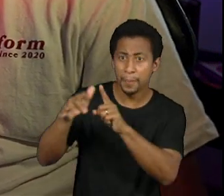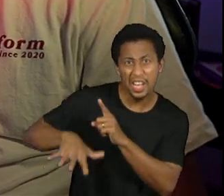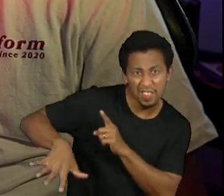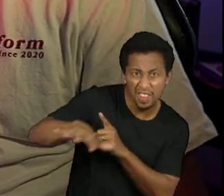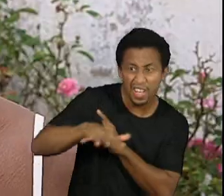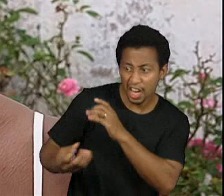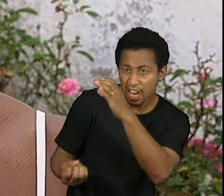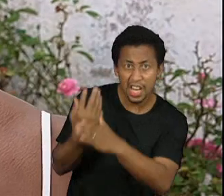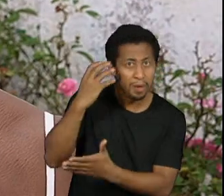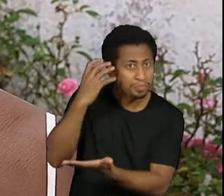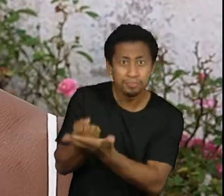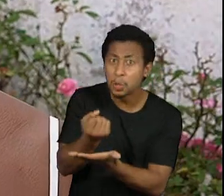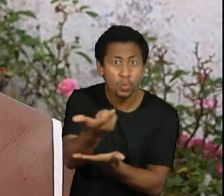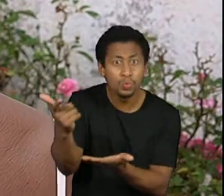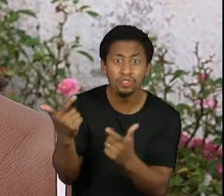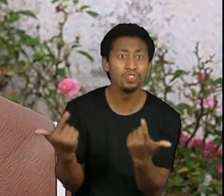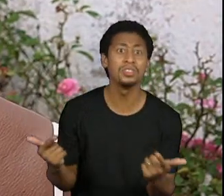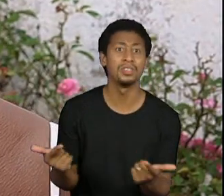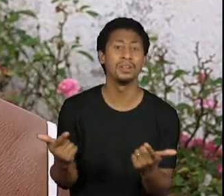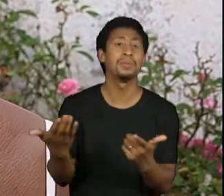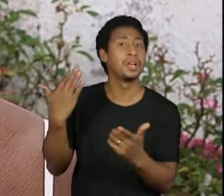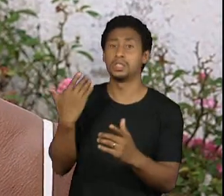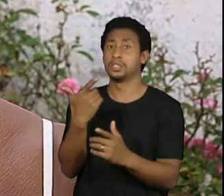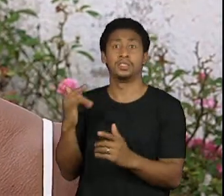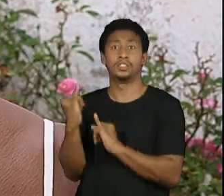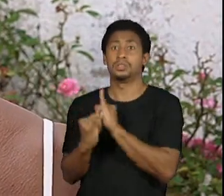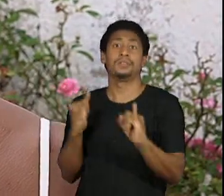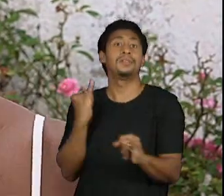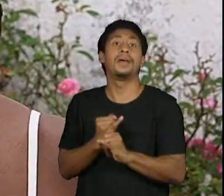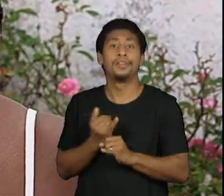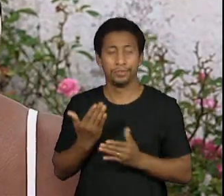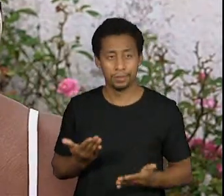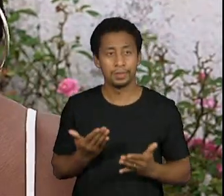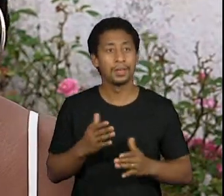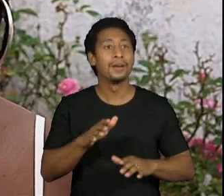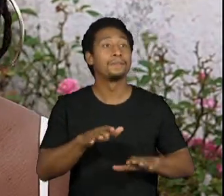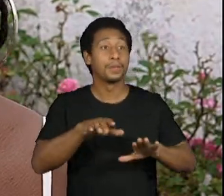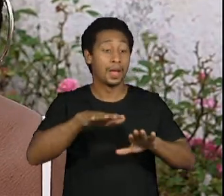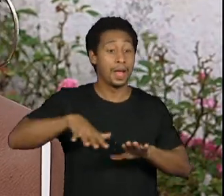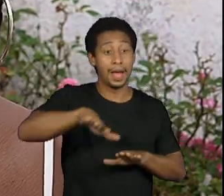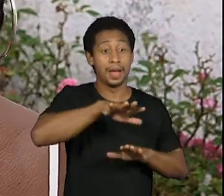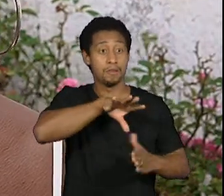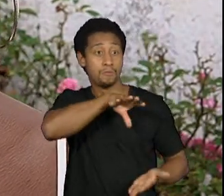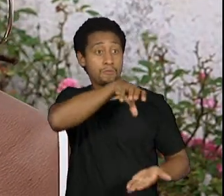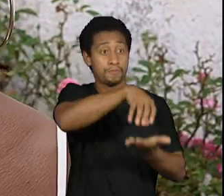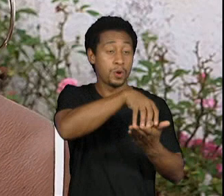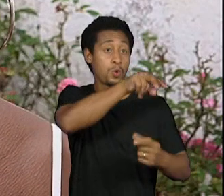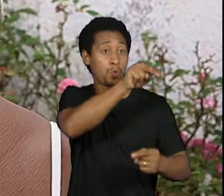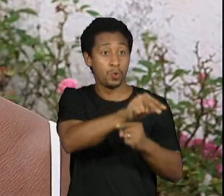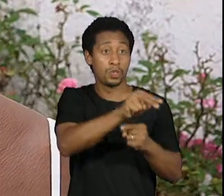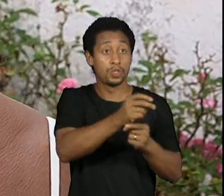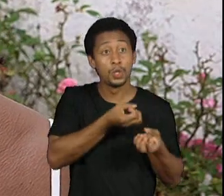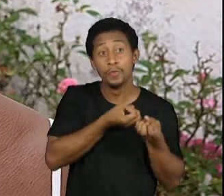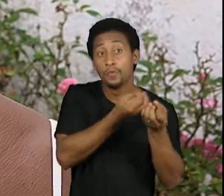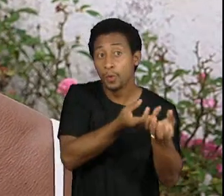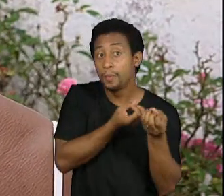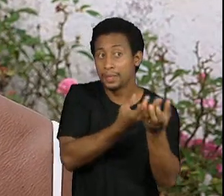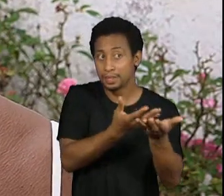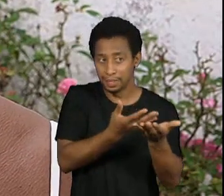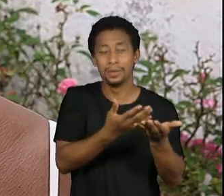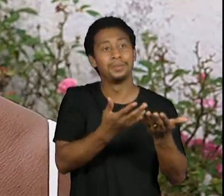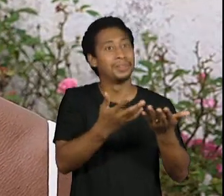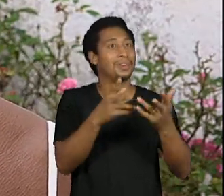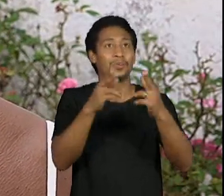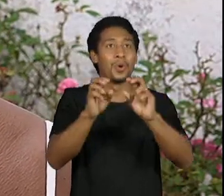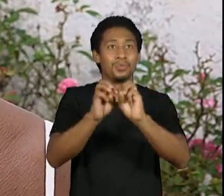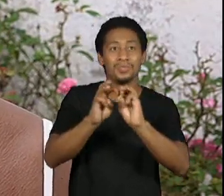internet de banda larga. Então, historicamente, a gente nunca teve veículos que cuidassem tanto da informação racializada como alma preta. A alma preta,